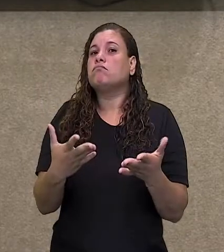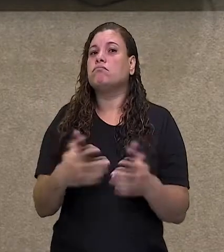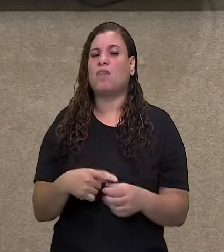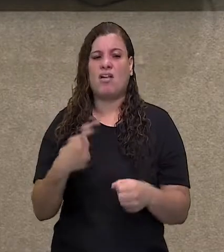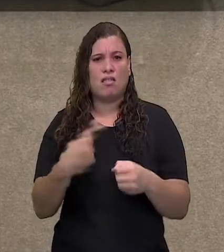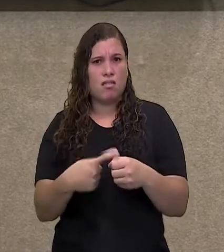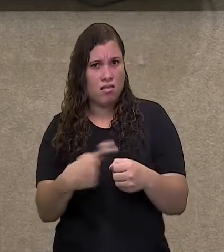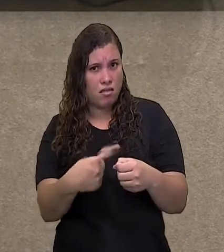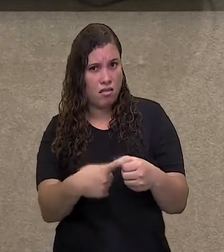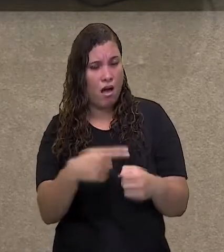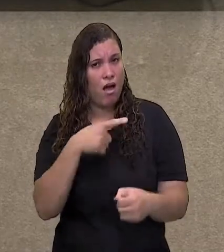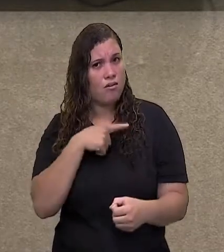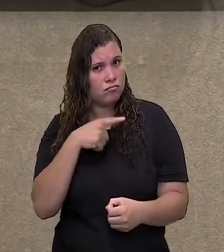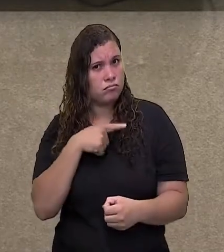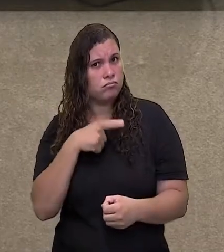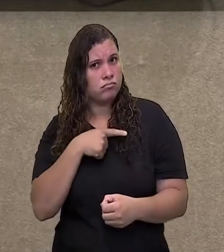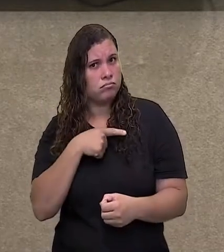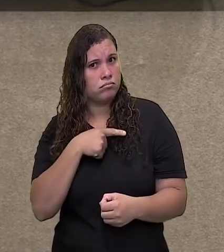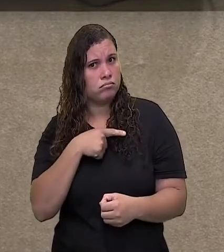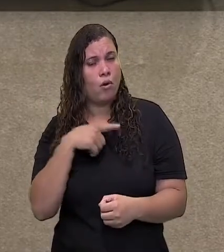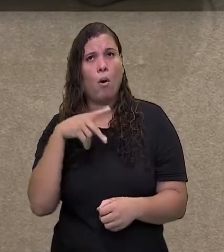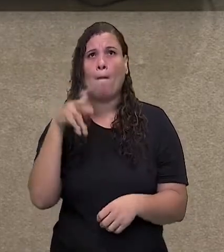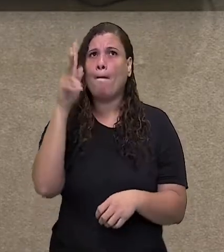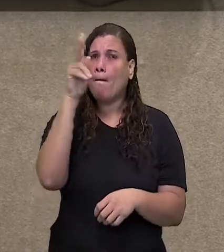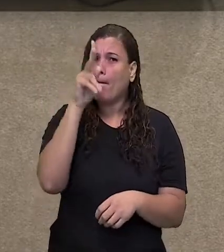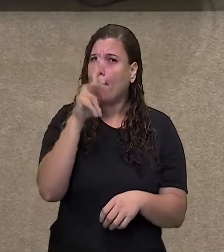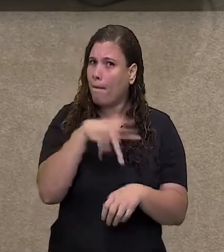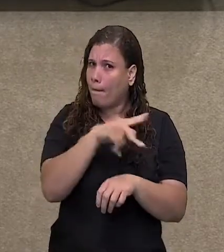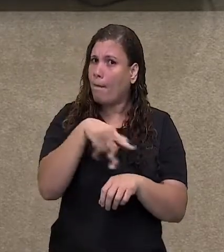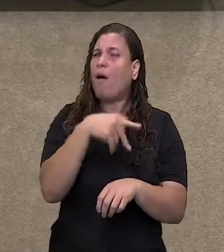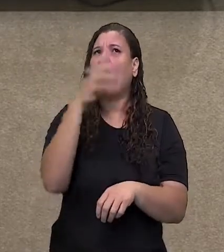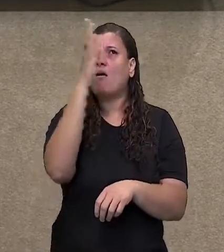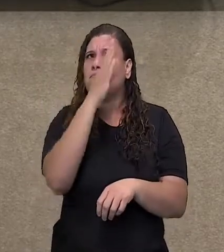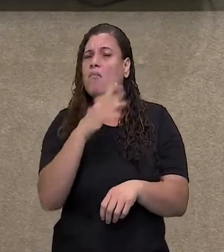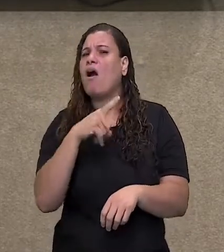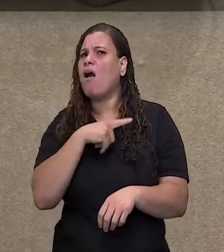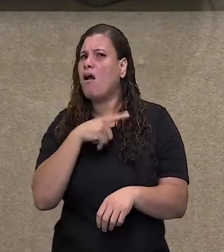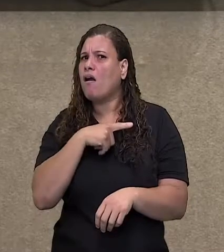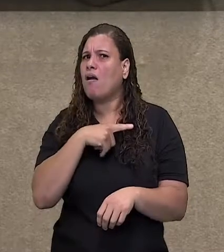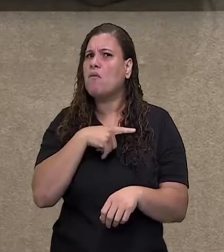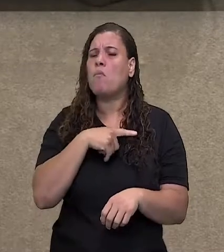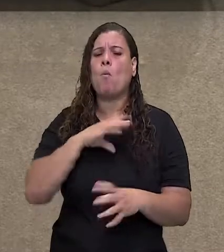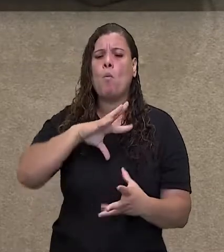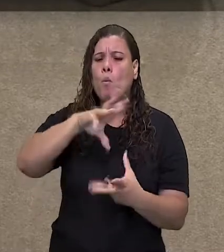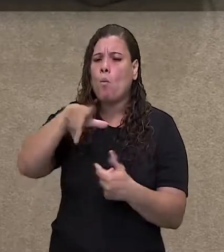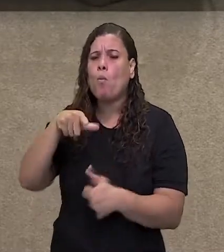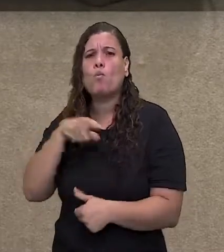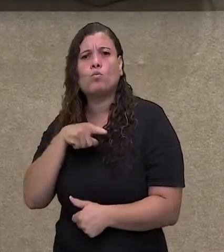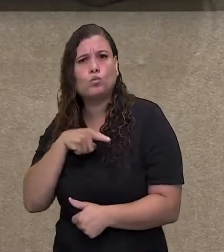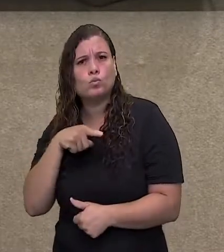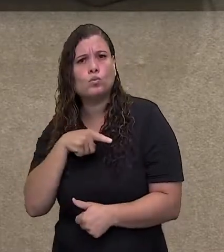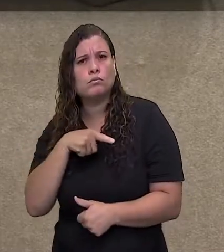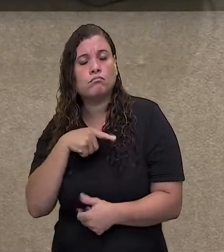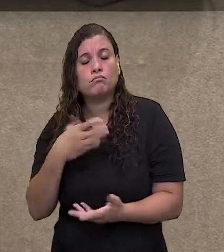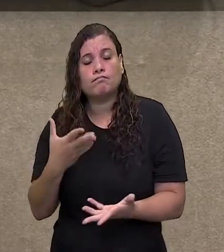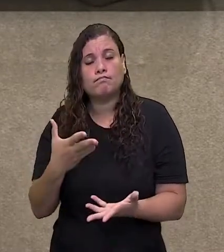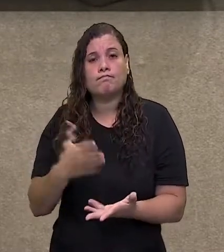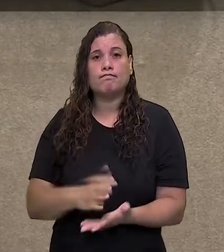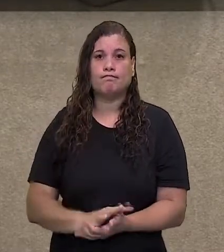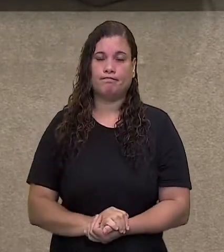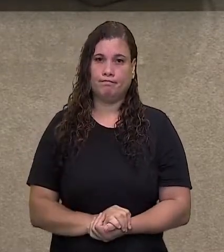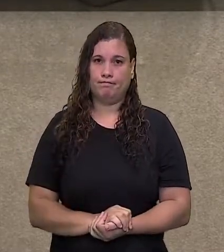nossa cidade ou do nosso país ou realmente mundiais. Então vamos falar um pouquinho sobre patrimônios históricos.